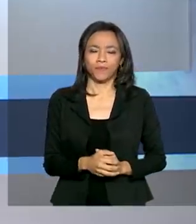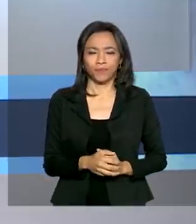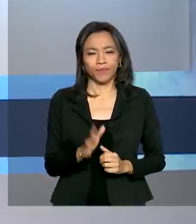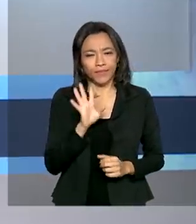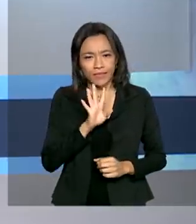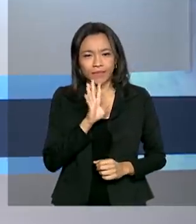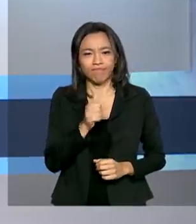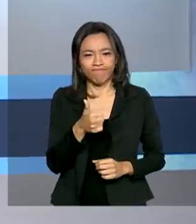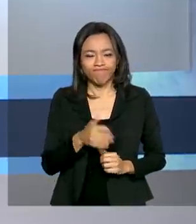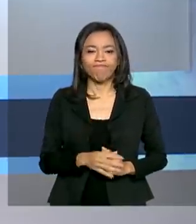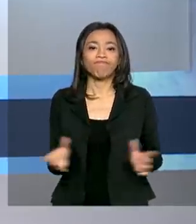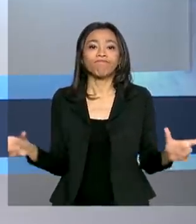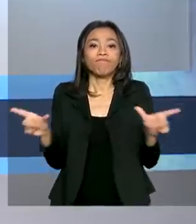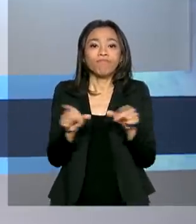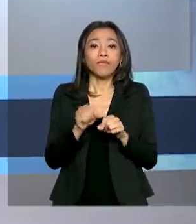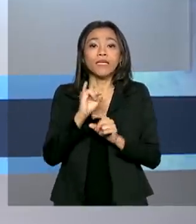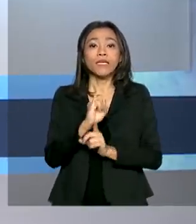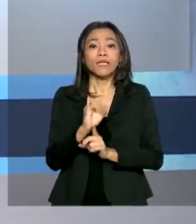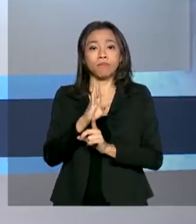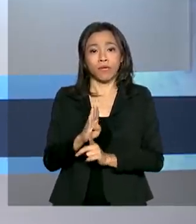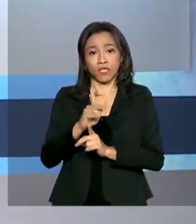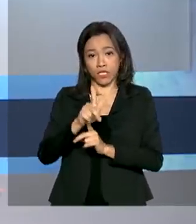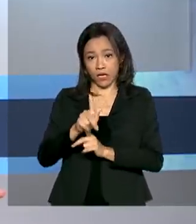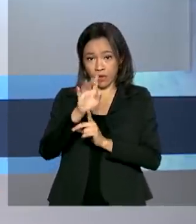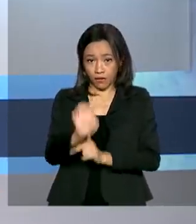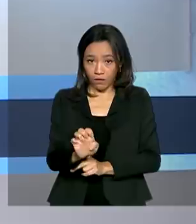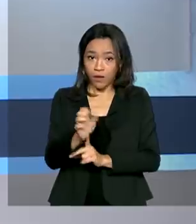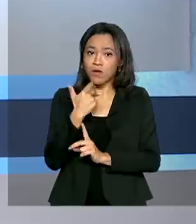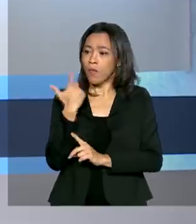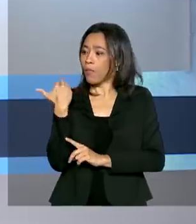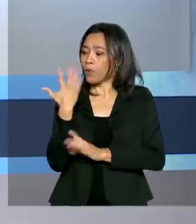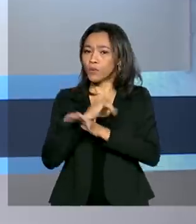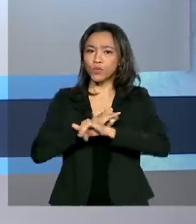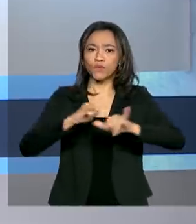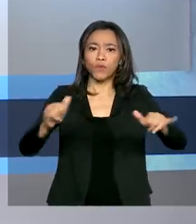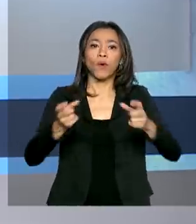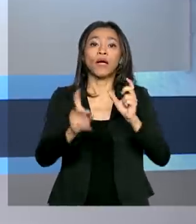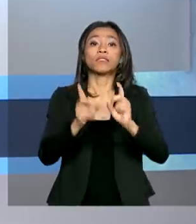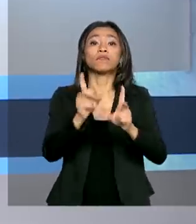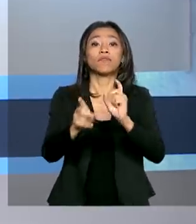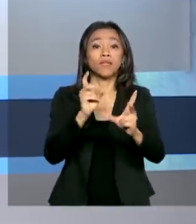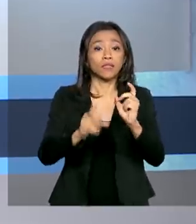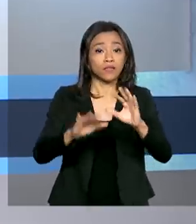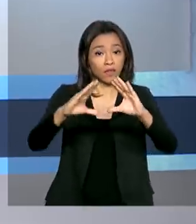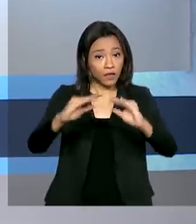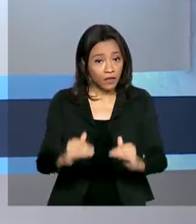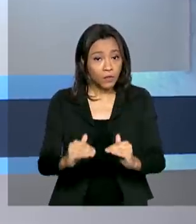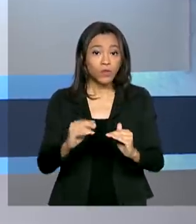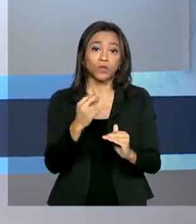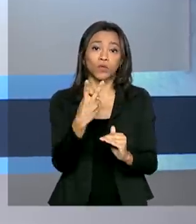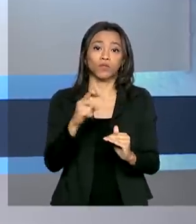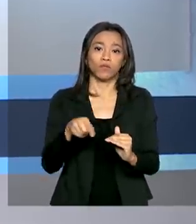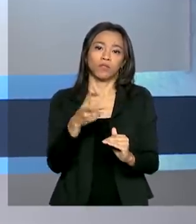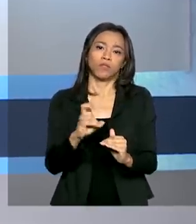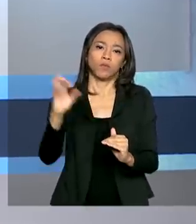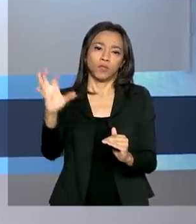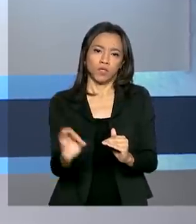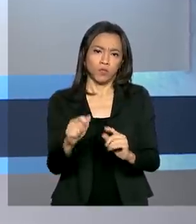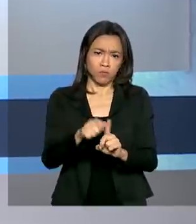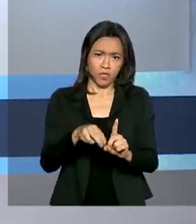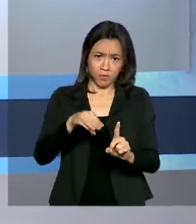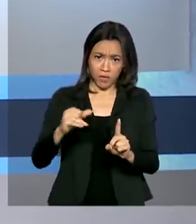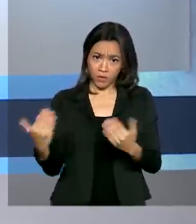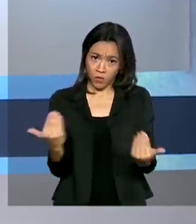Legal, né? O IBGE divulgou agora há pouco que as vendas no varejo caíram 2,5% em março na comparação com